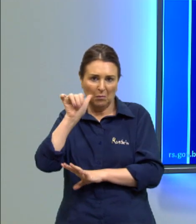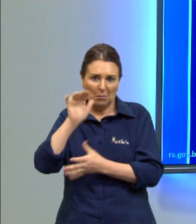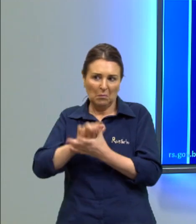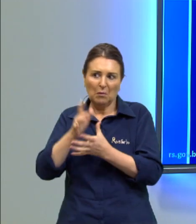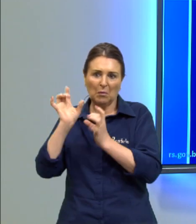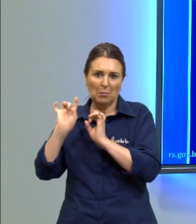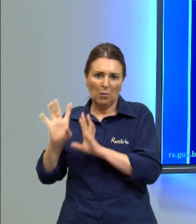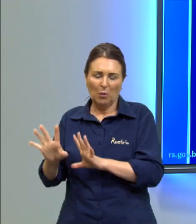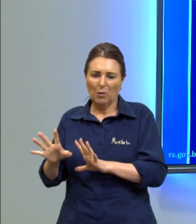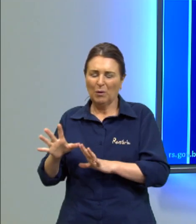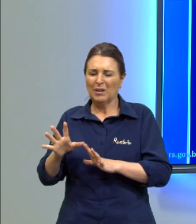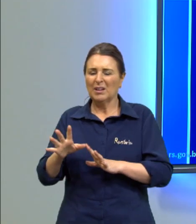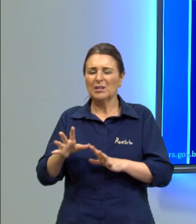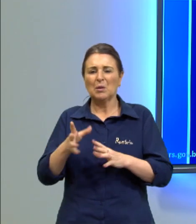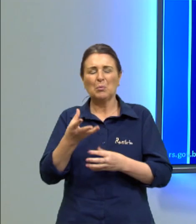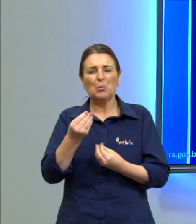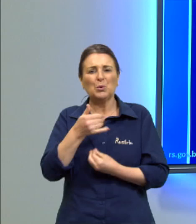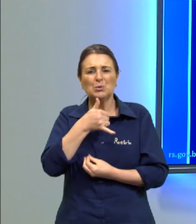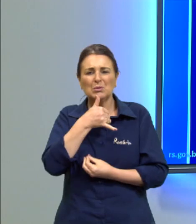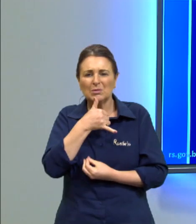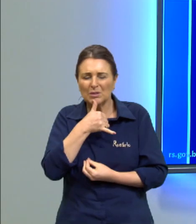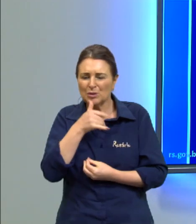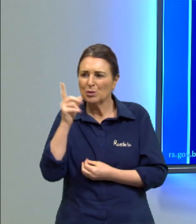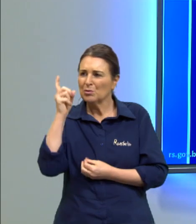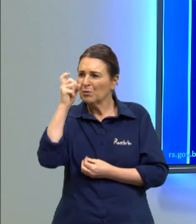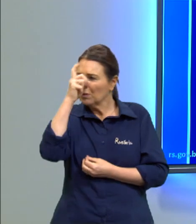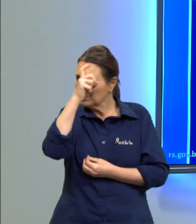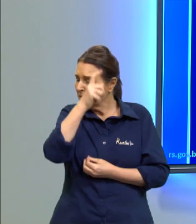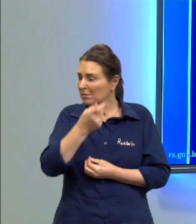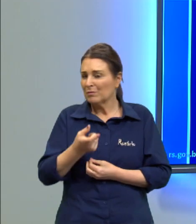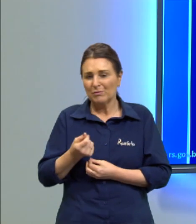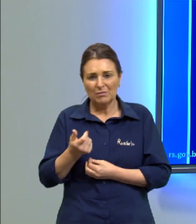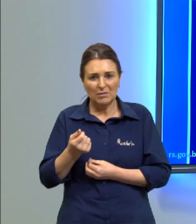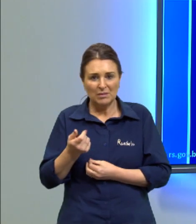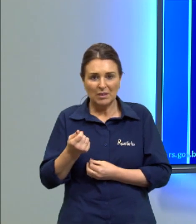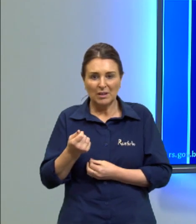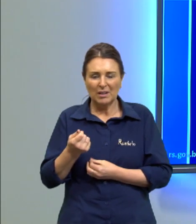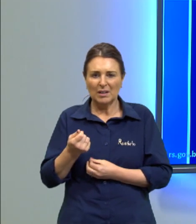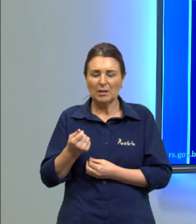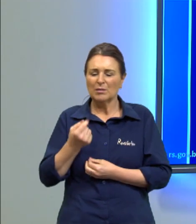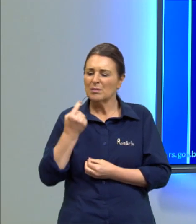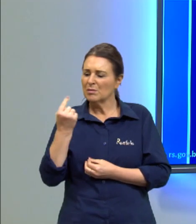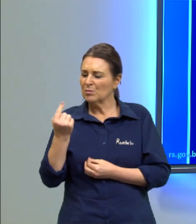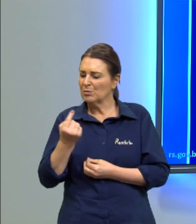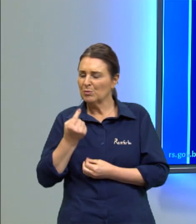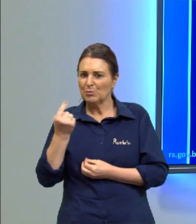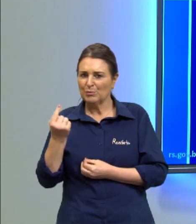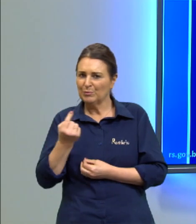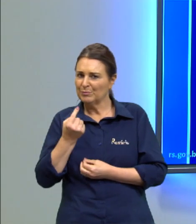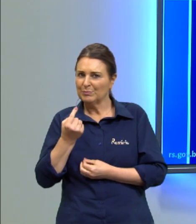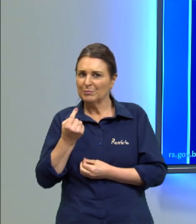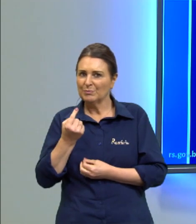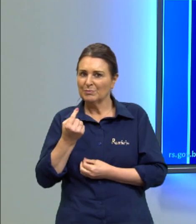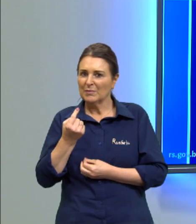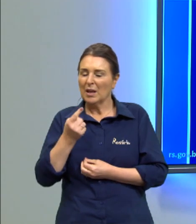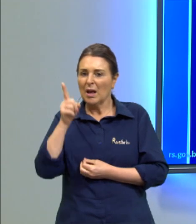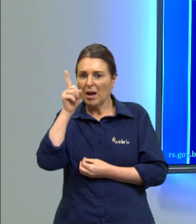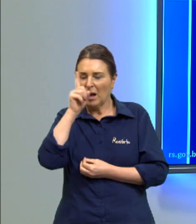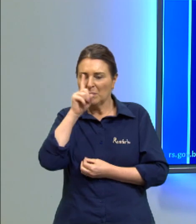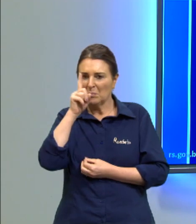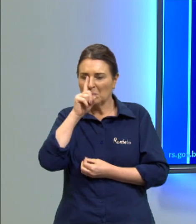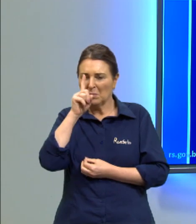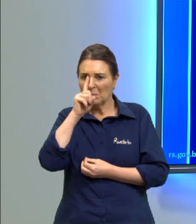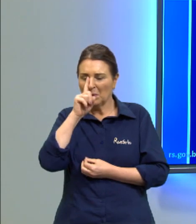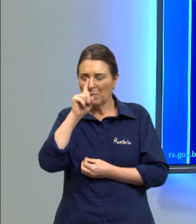ele não suporta mais passar por dificuldades financeiras deixando sozinho essa mãe que não